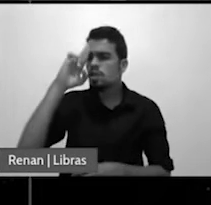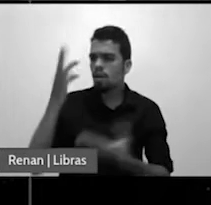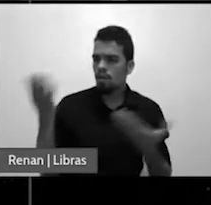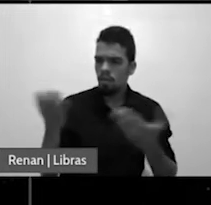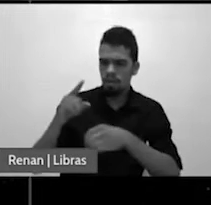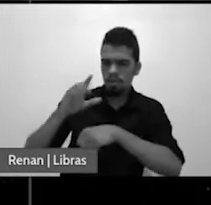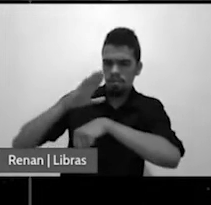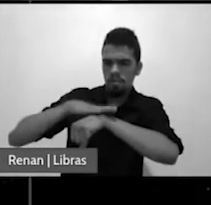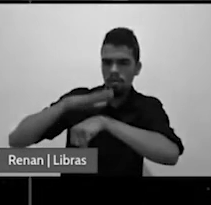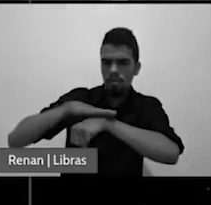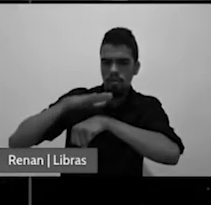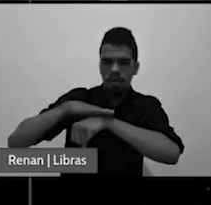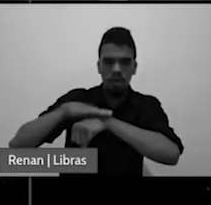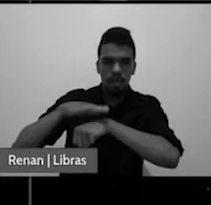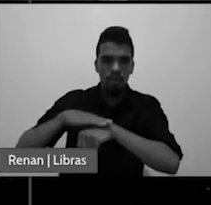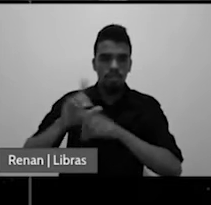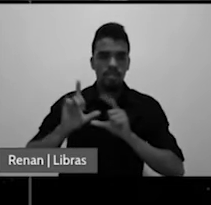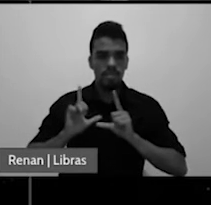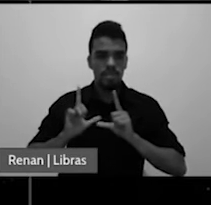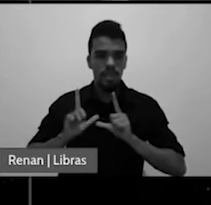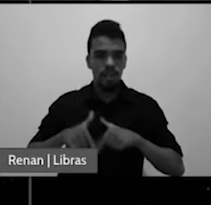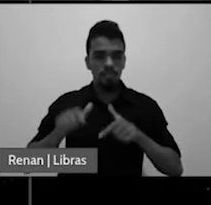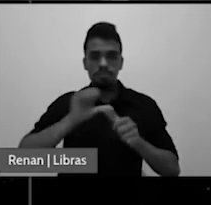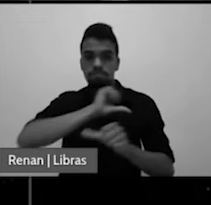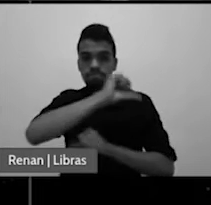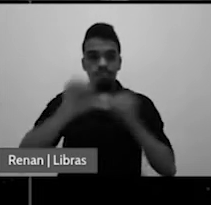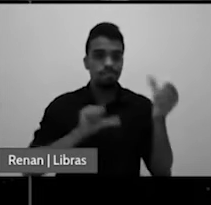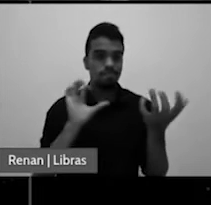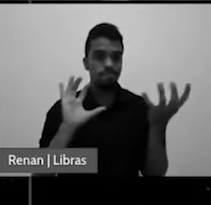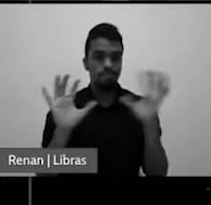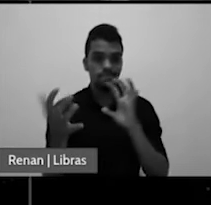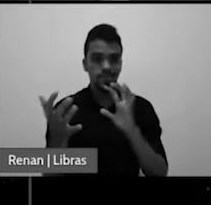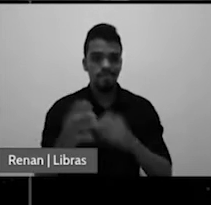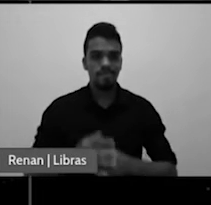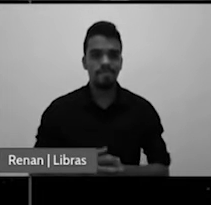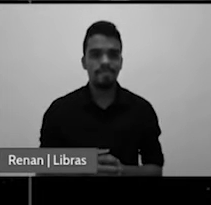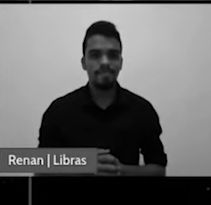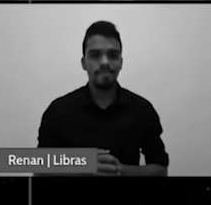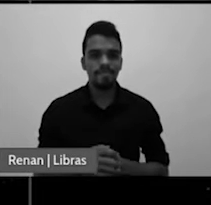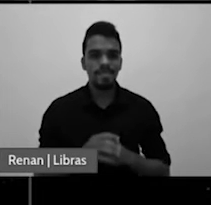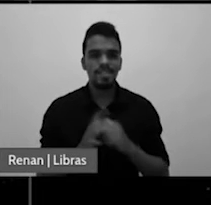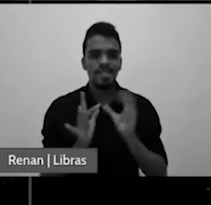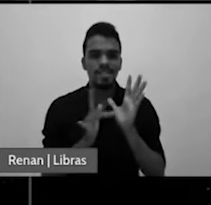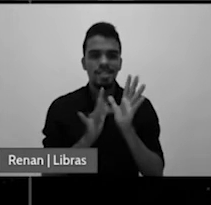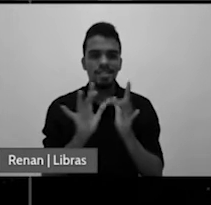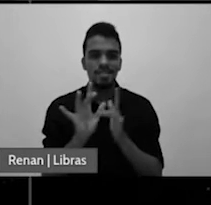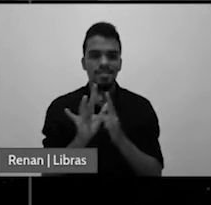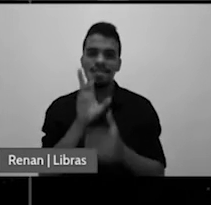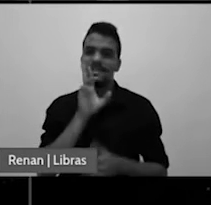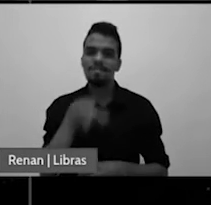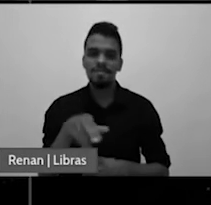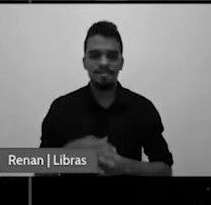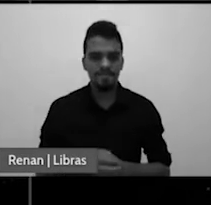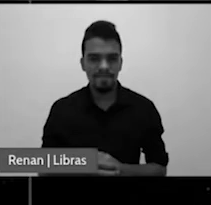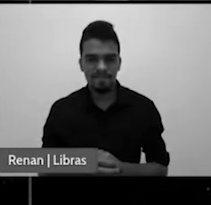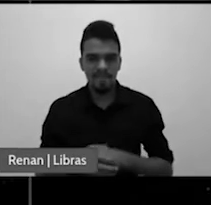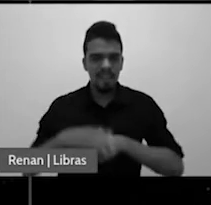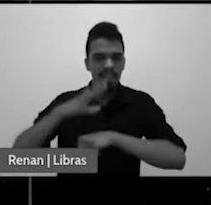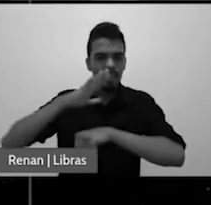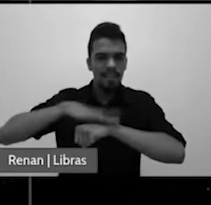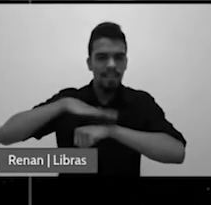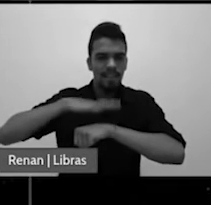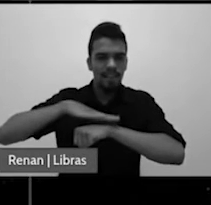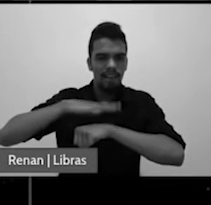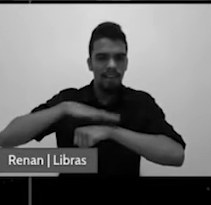E qual foi a resposta de Cristo? Não vos compete saber os tempos ou as épocas que o Pai reservou pela